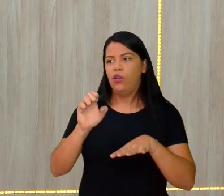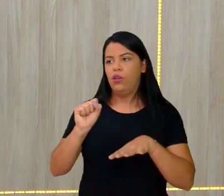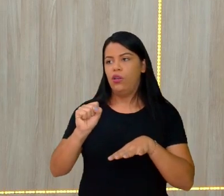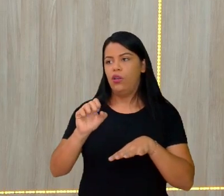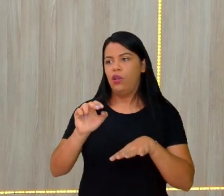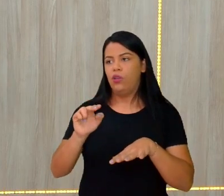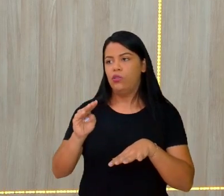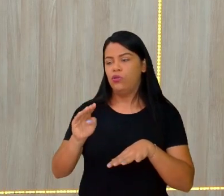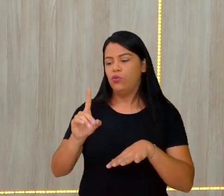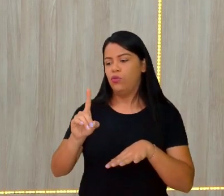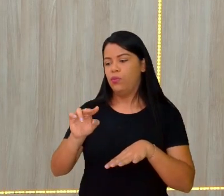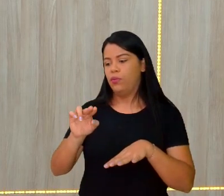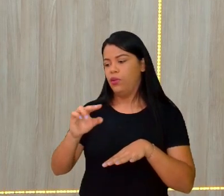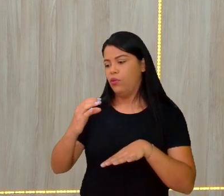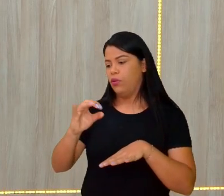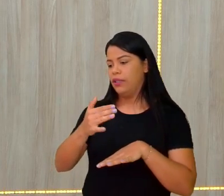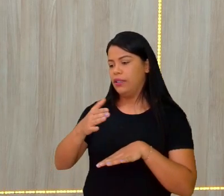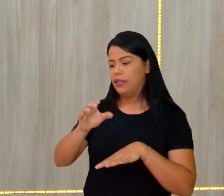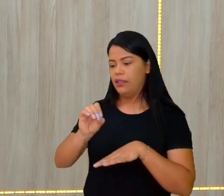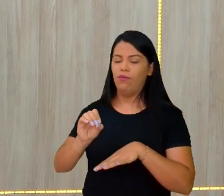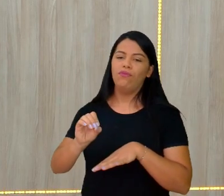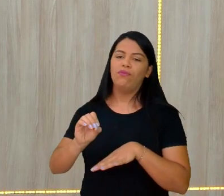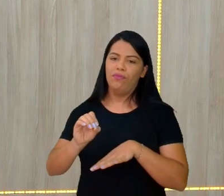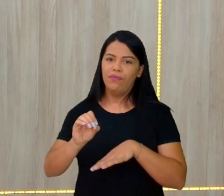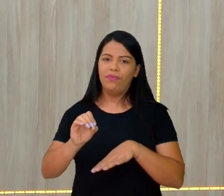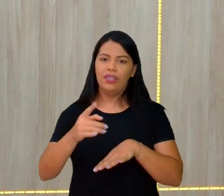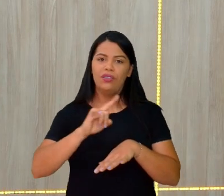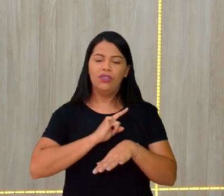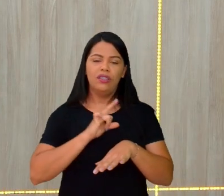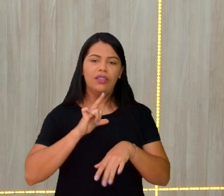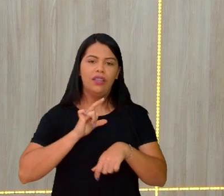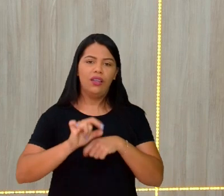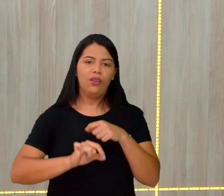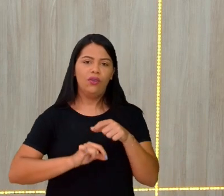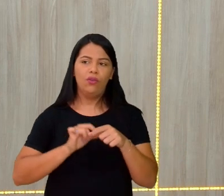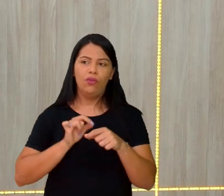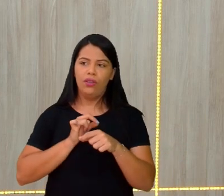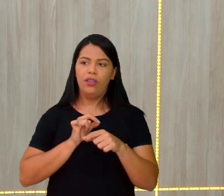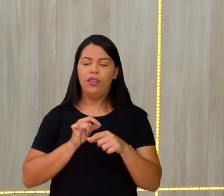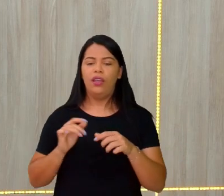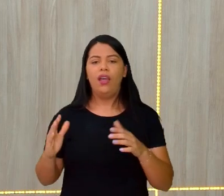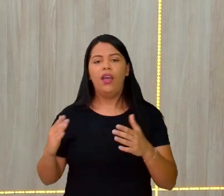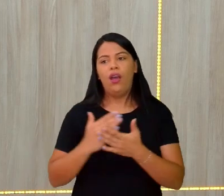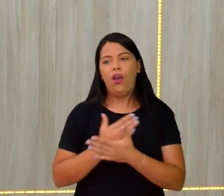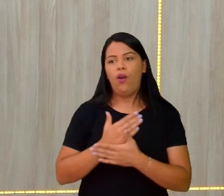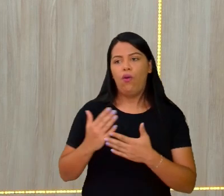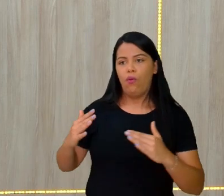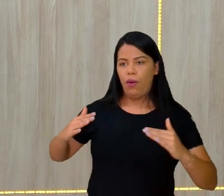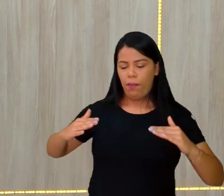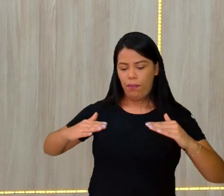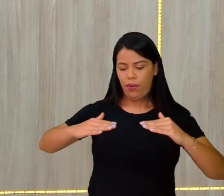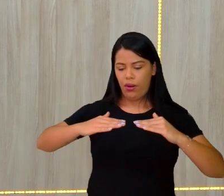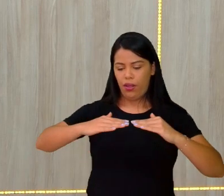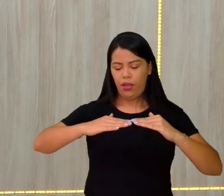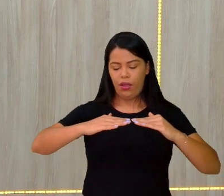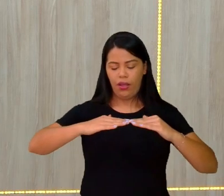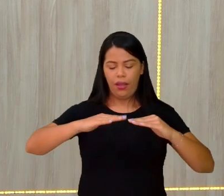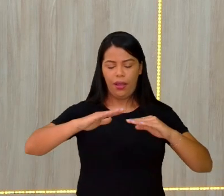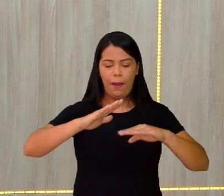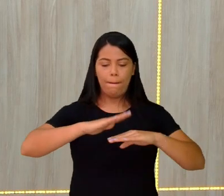Subducção. Falou em subducção, a gente tem o quê? O mergulho de uma placa menos densa por debaixo de uma placa